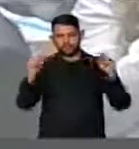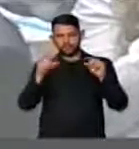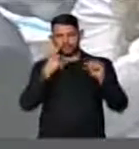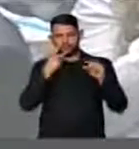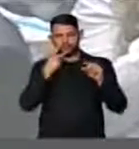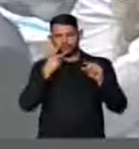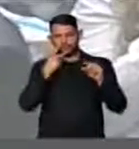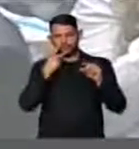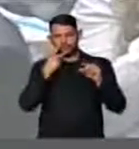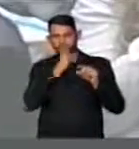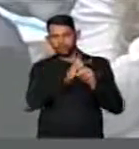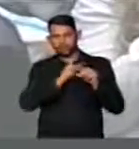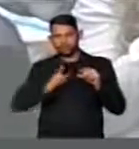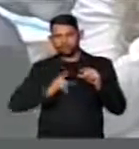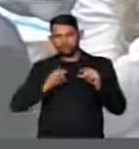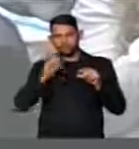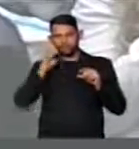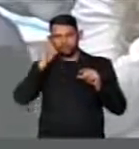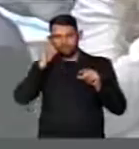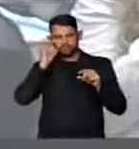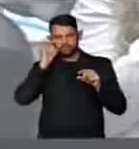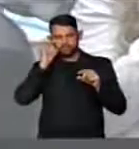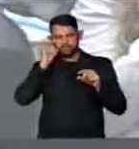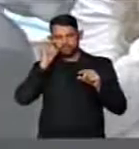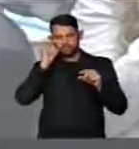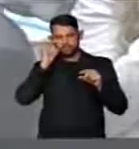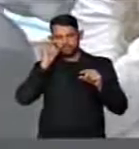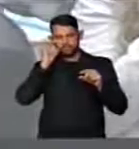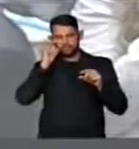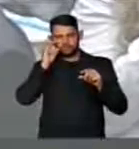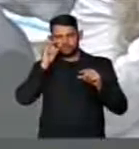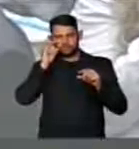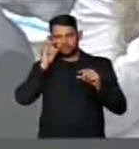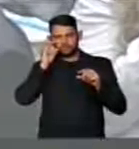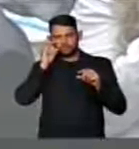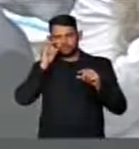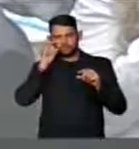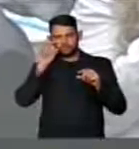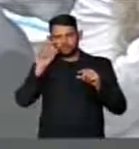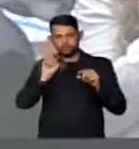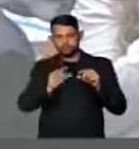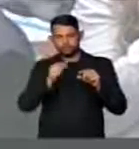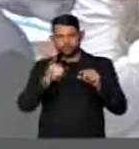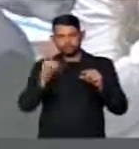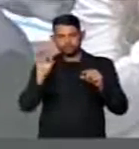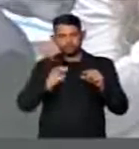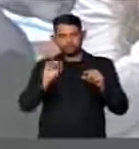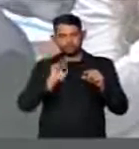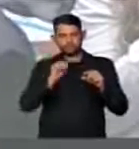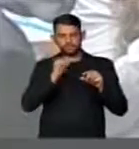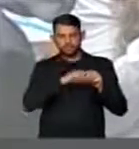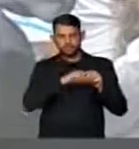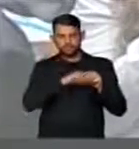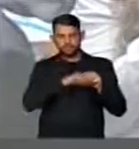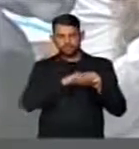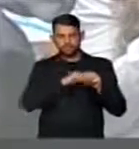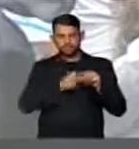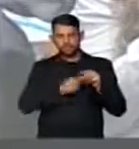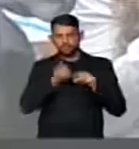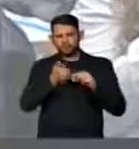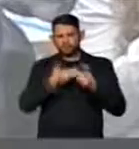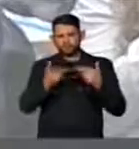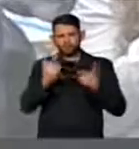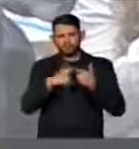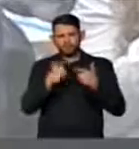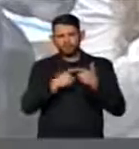dizendo, presidente Dilma, com austeridade, diminui em 10% do seu salário. Isso é muito pouco